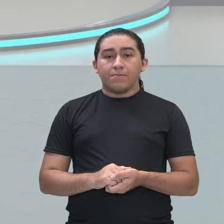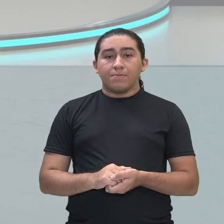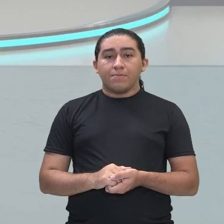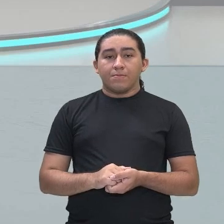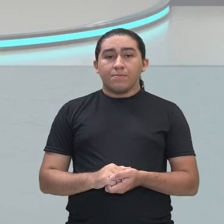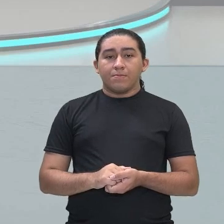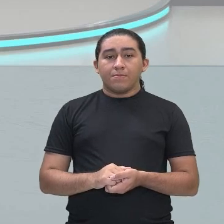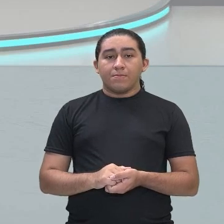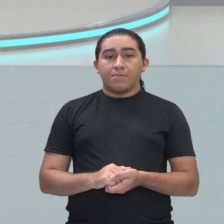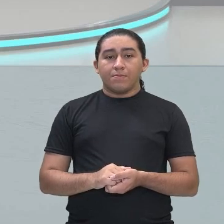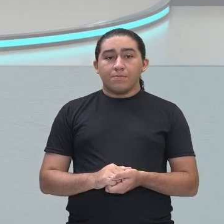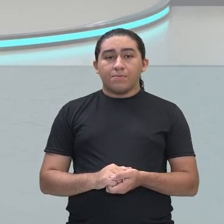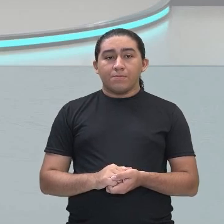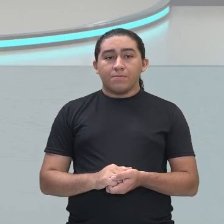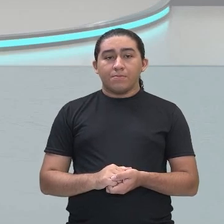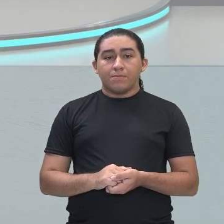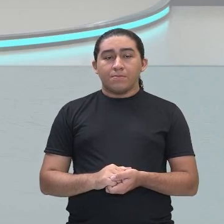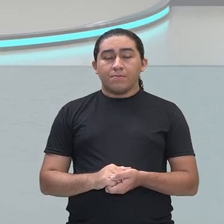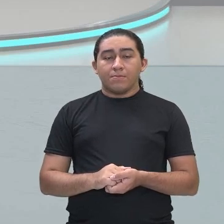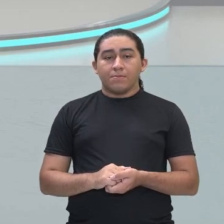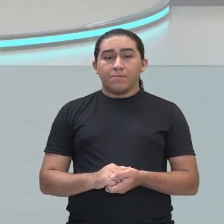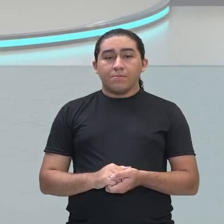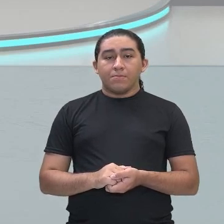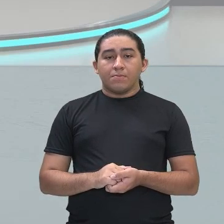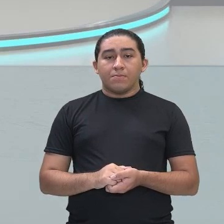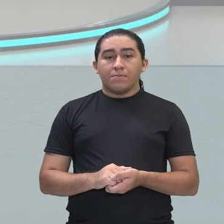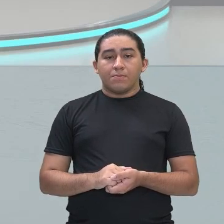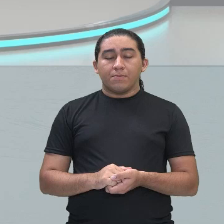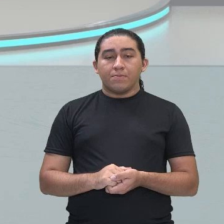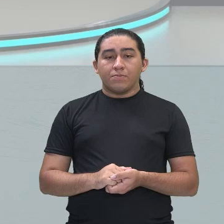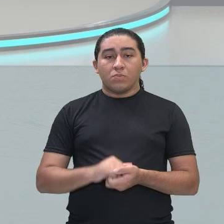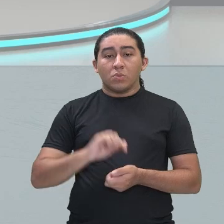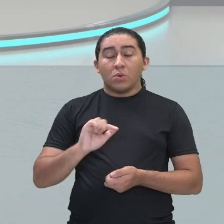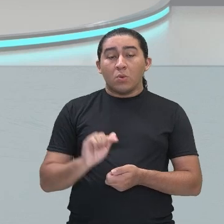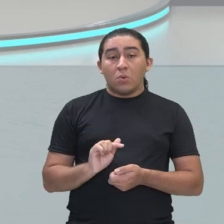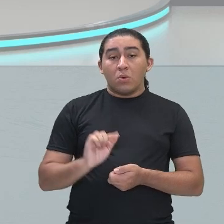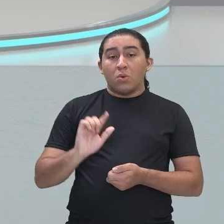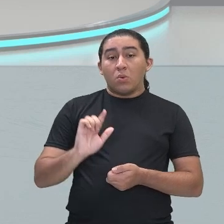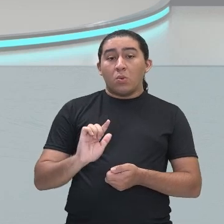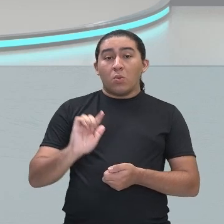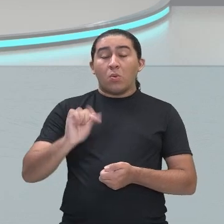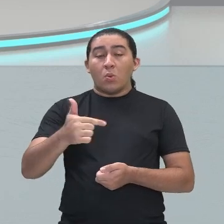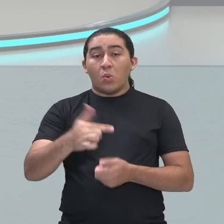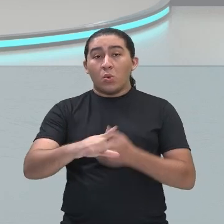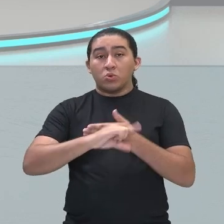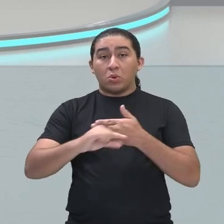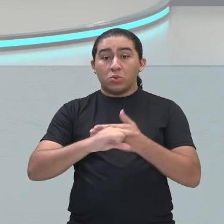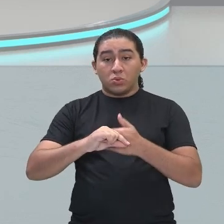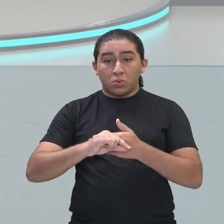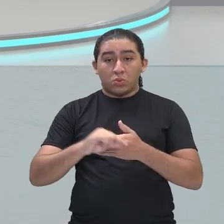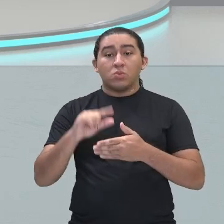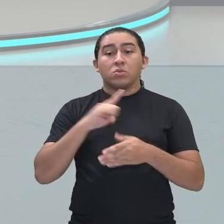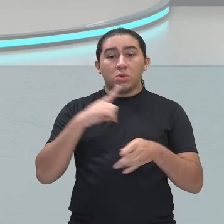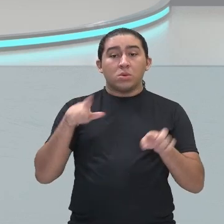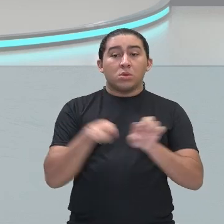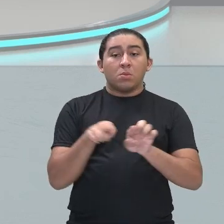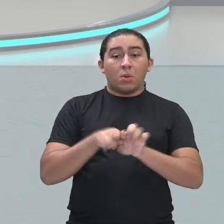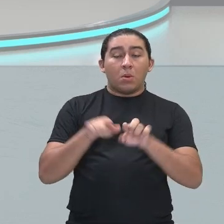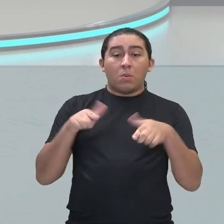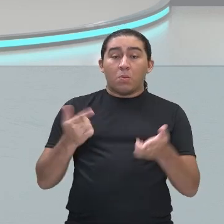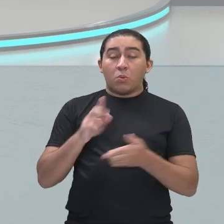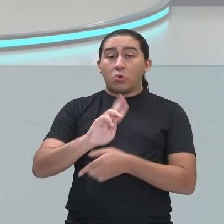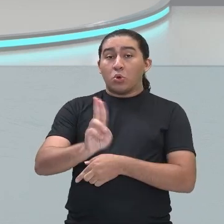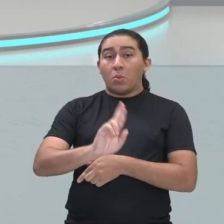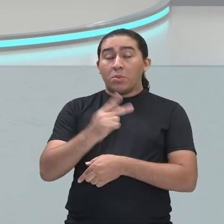Passeio e também a obra Amantes. Então, nós vemos aí mais alguns autores, né?